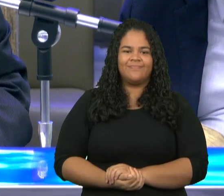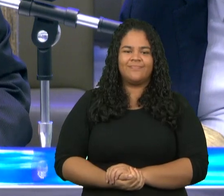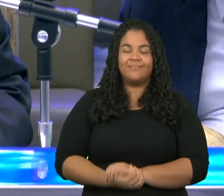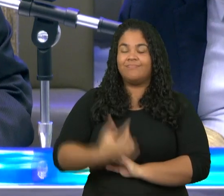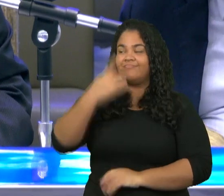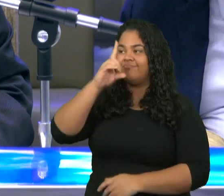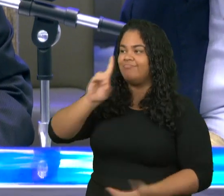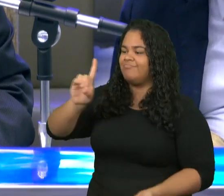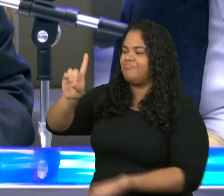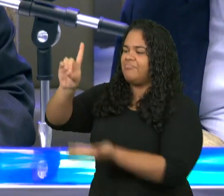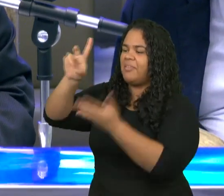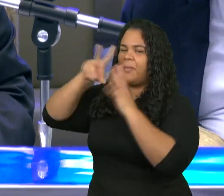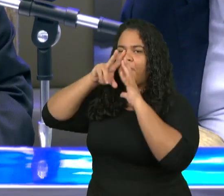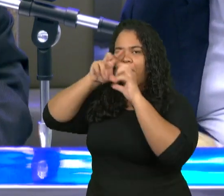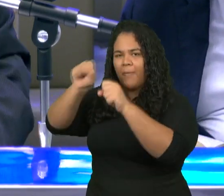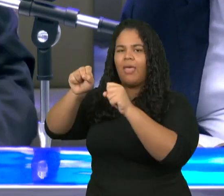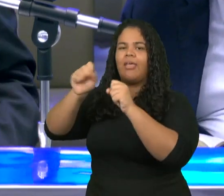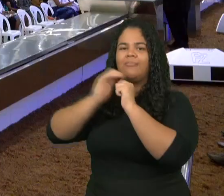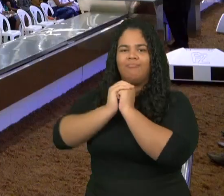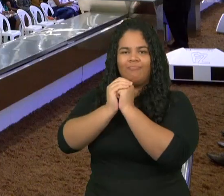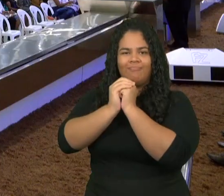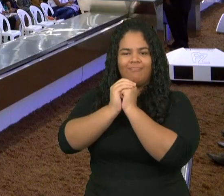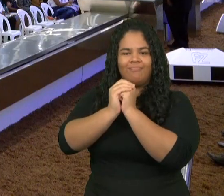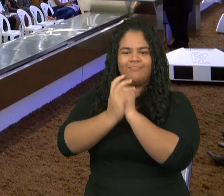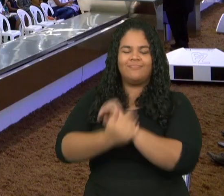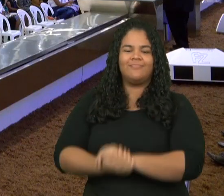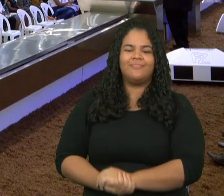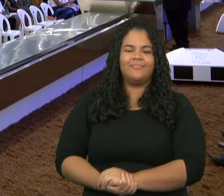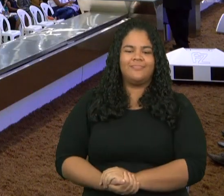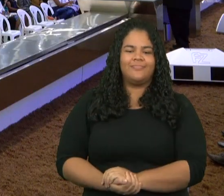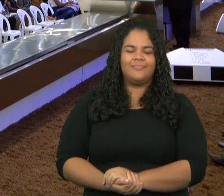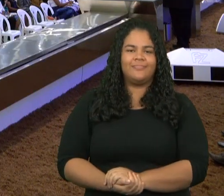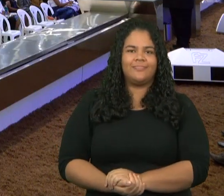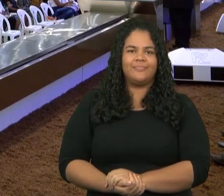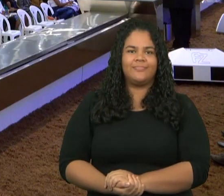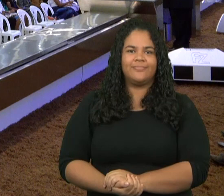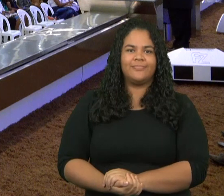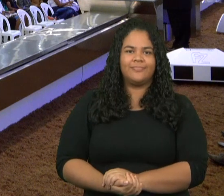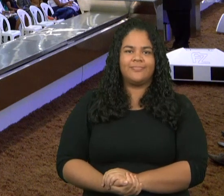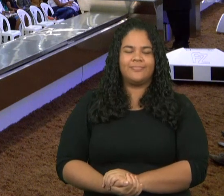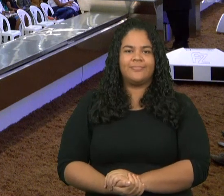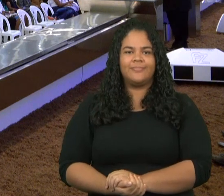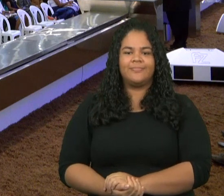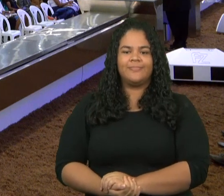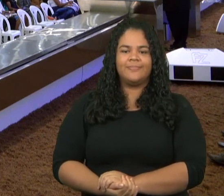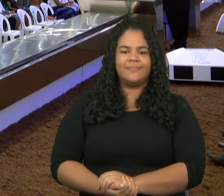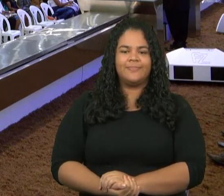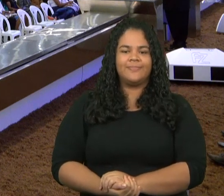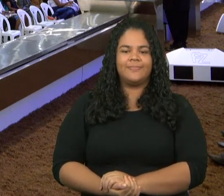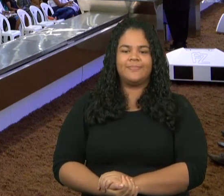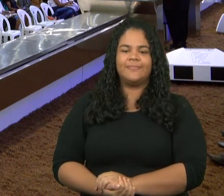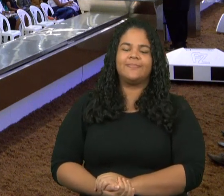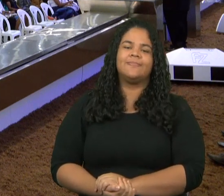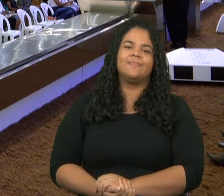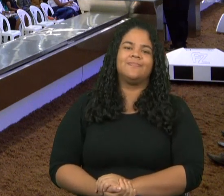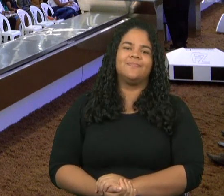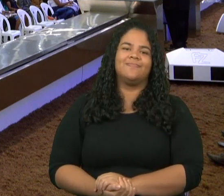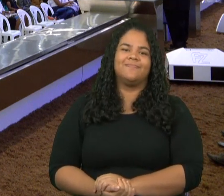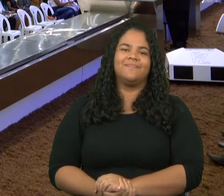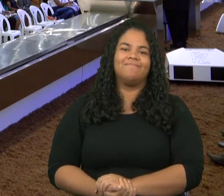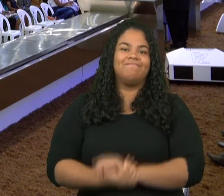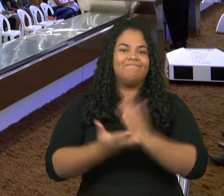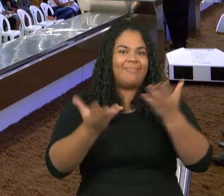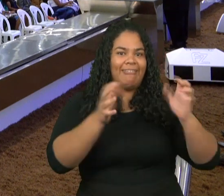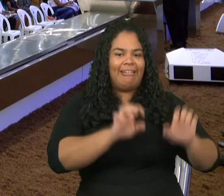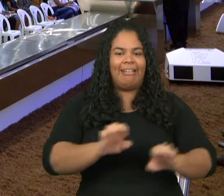Poderoso quem diz amém irmão então Enoque foi um crente